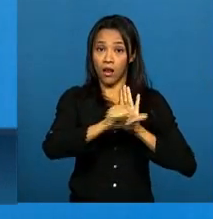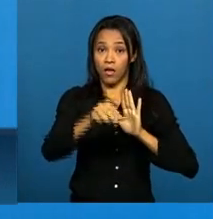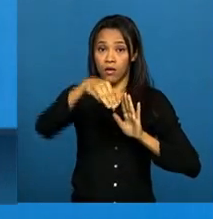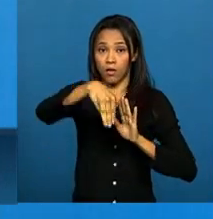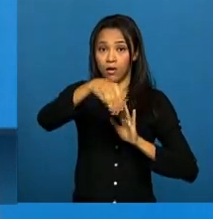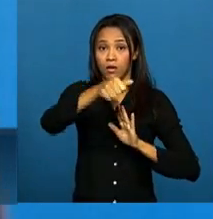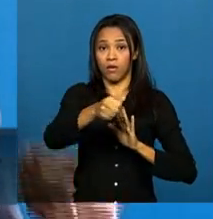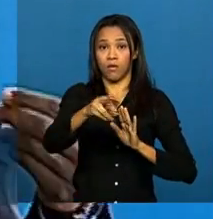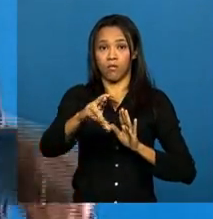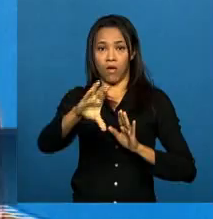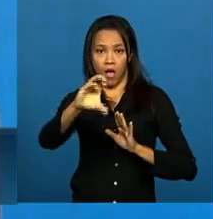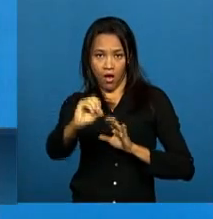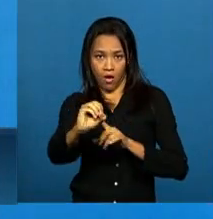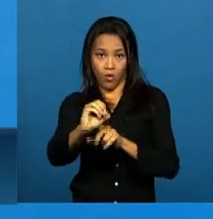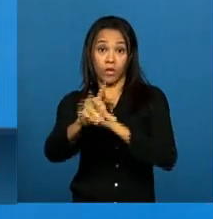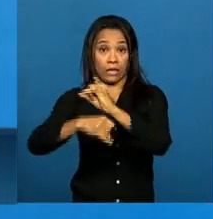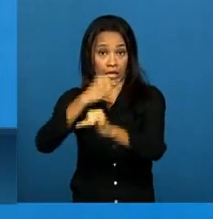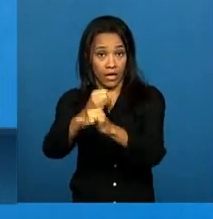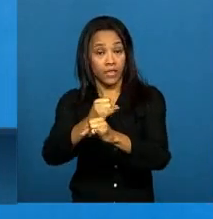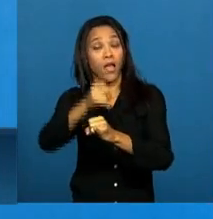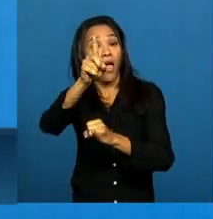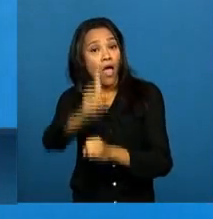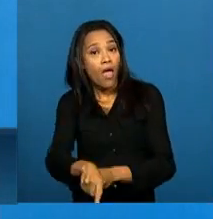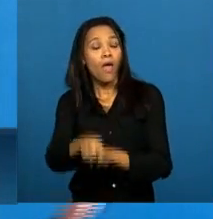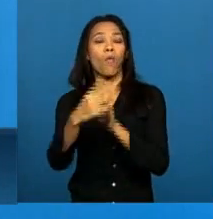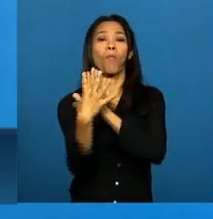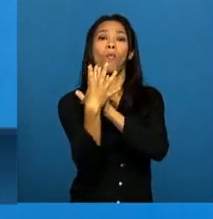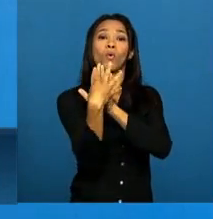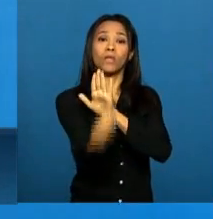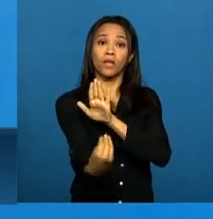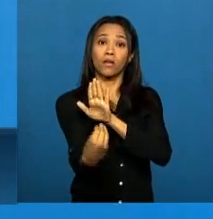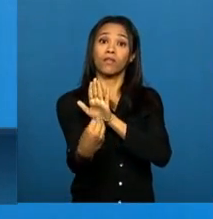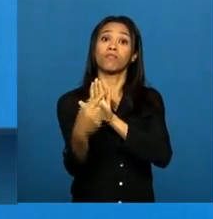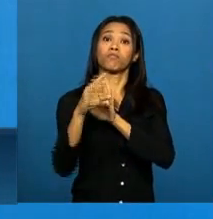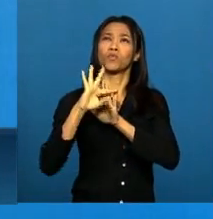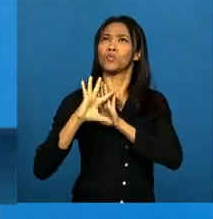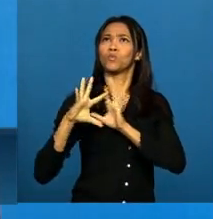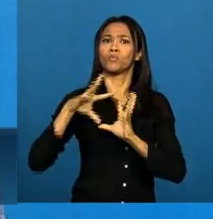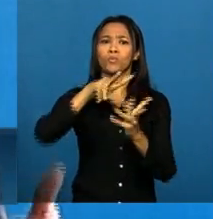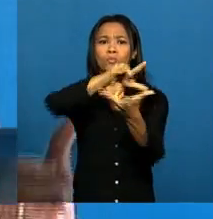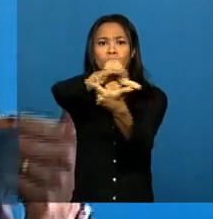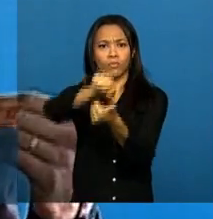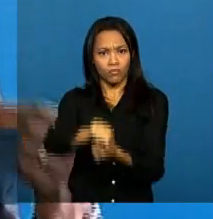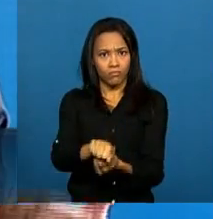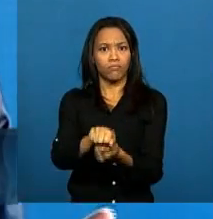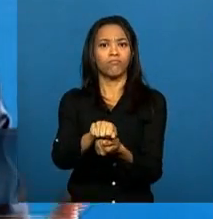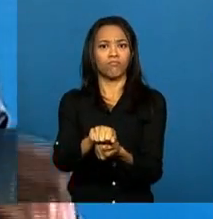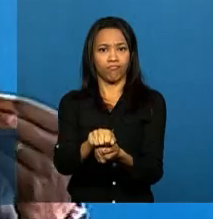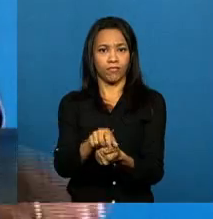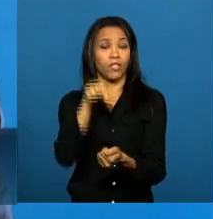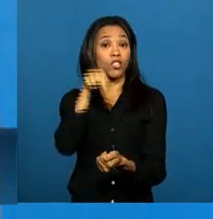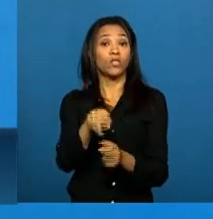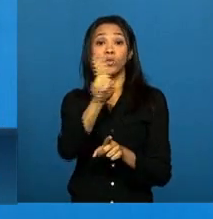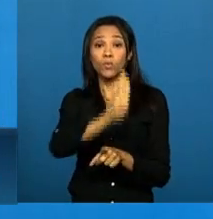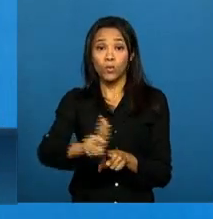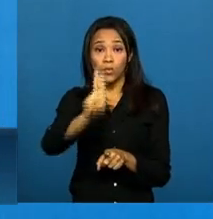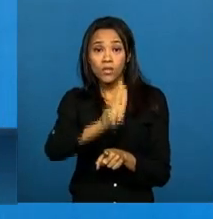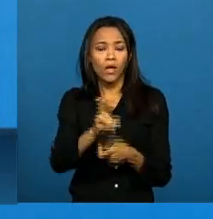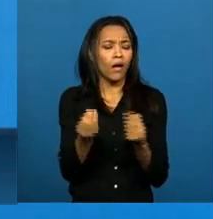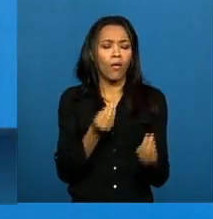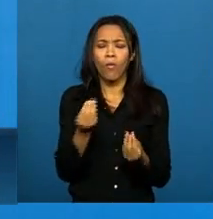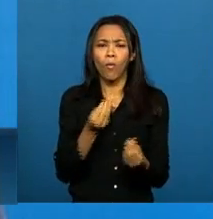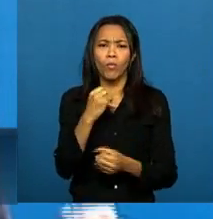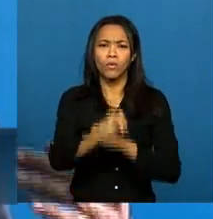especial, é um modelo comemorado no mundo inteiro de utilização da ferramenta da